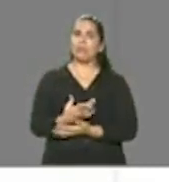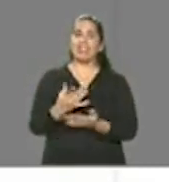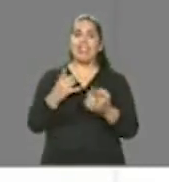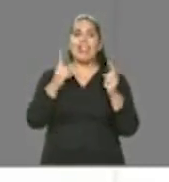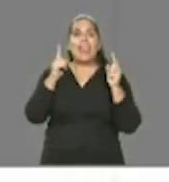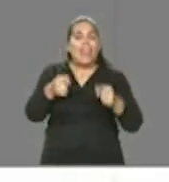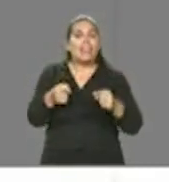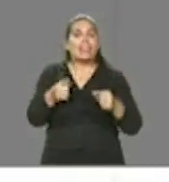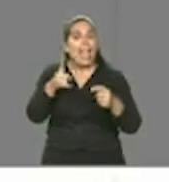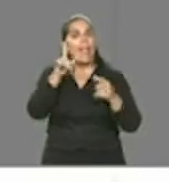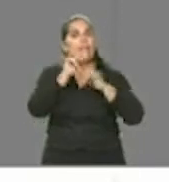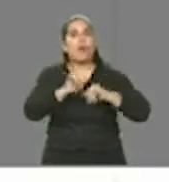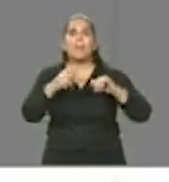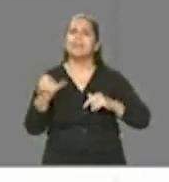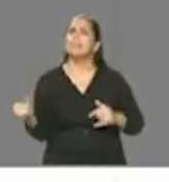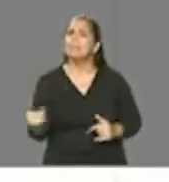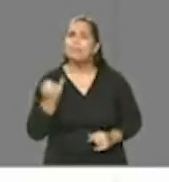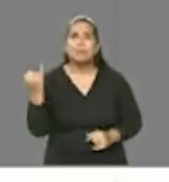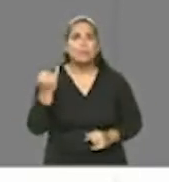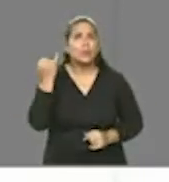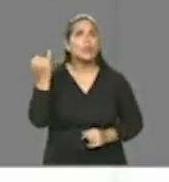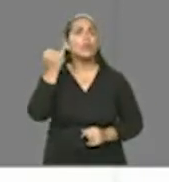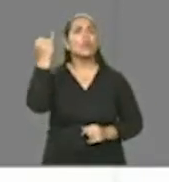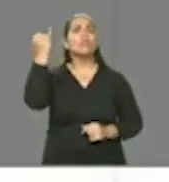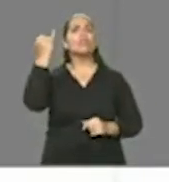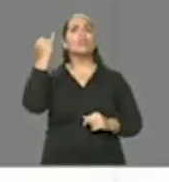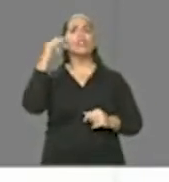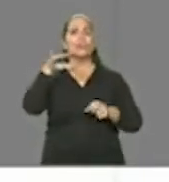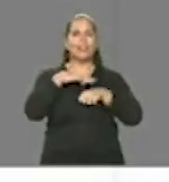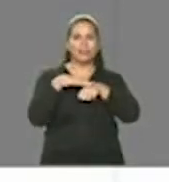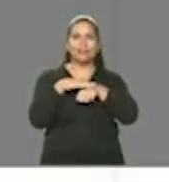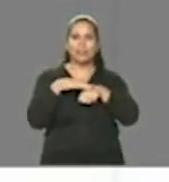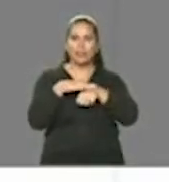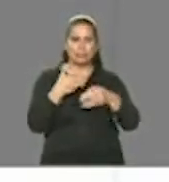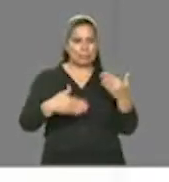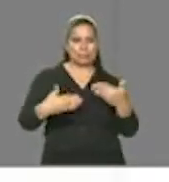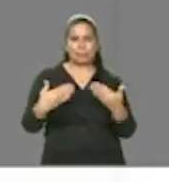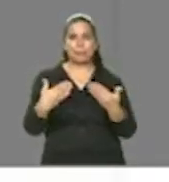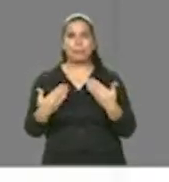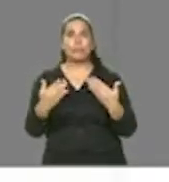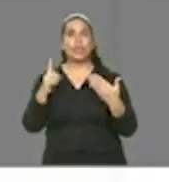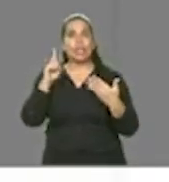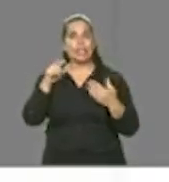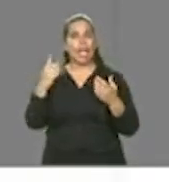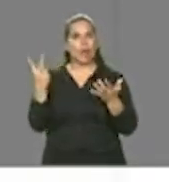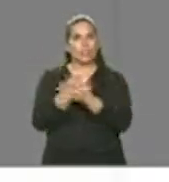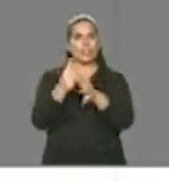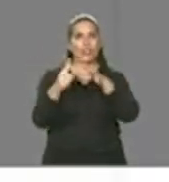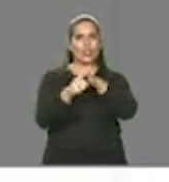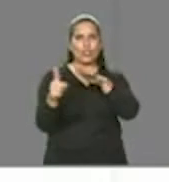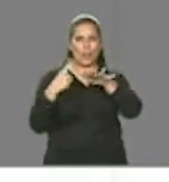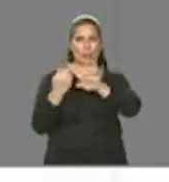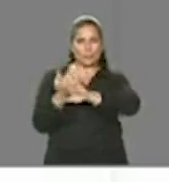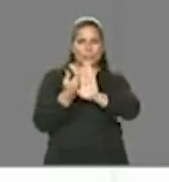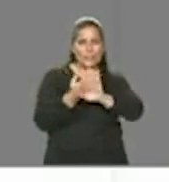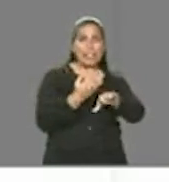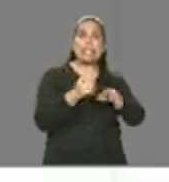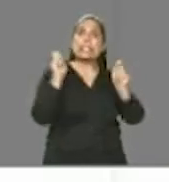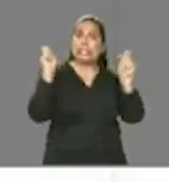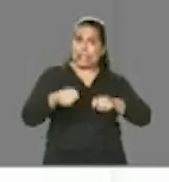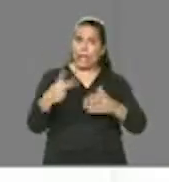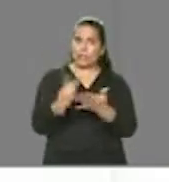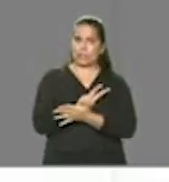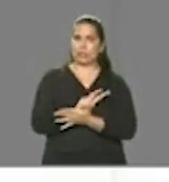o recado mais importante da nossa conversa. As medidas de isolamento têm efeito.